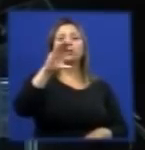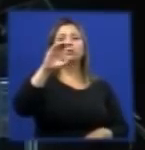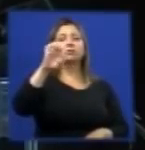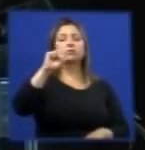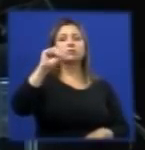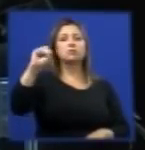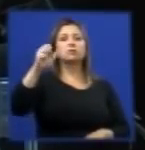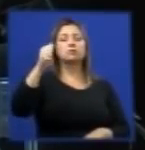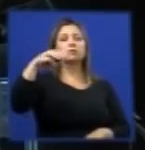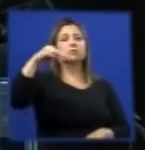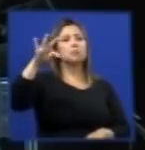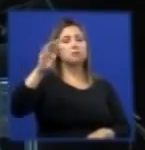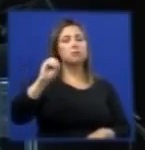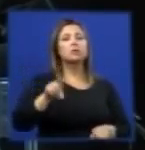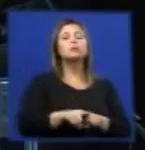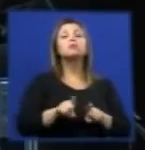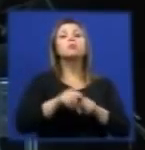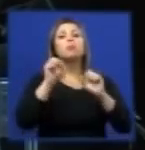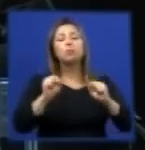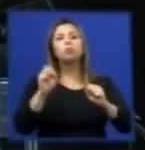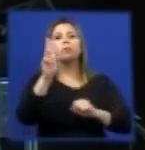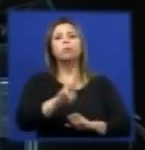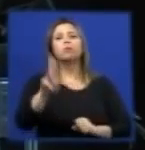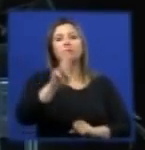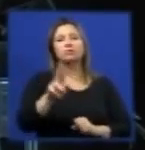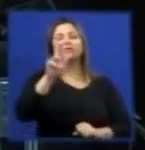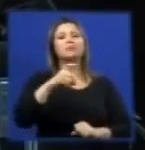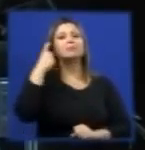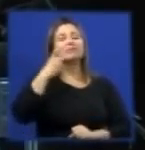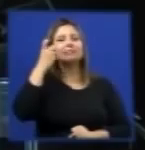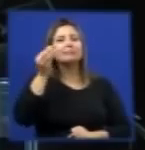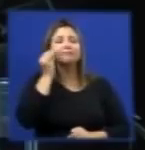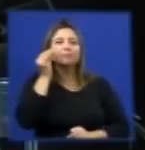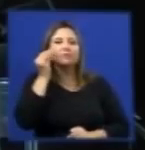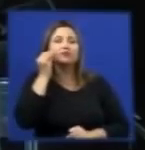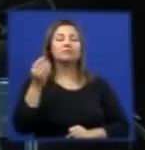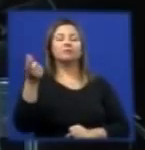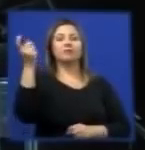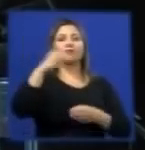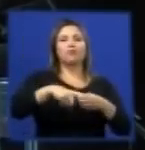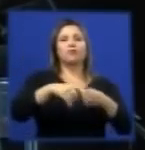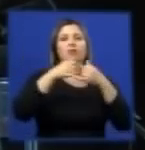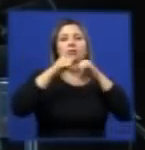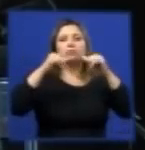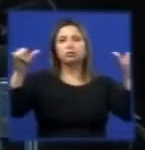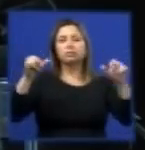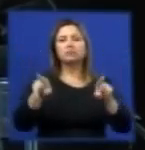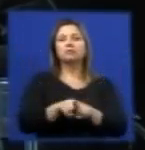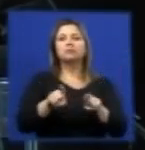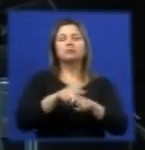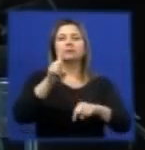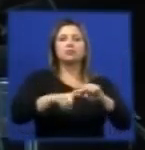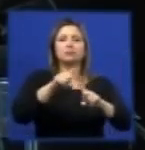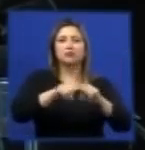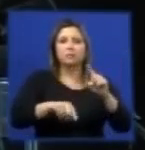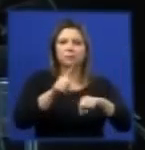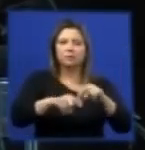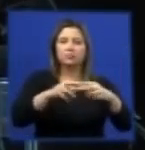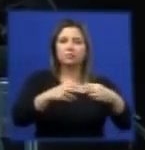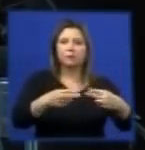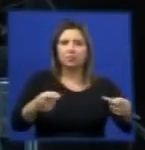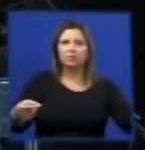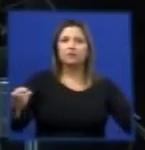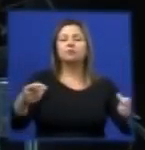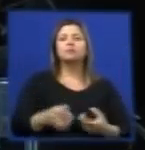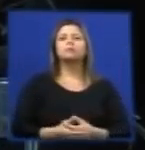vantagem adicional, que é utilizarmos, recuperarmos a energia e a matéria-prima contida nesse pneu, que é o